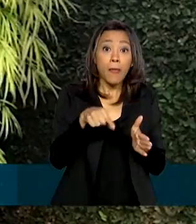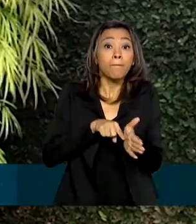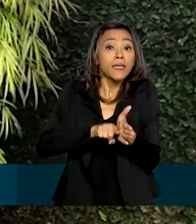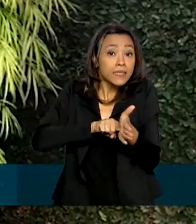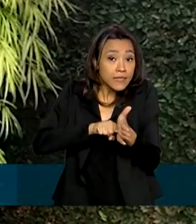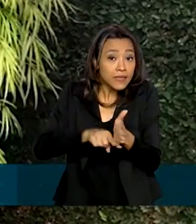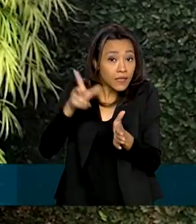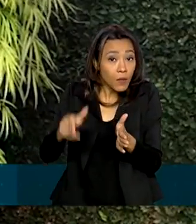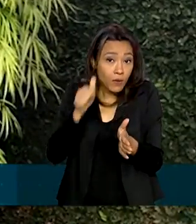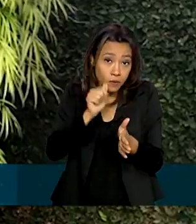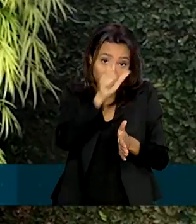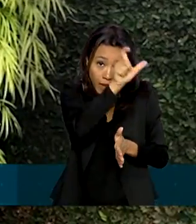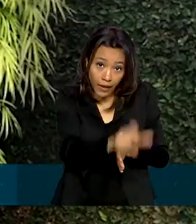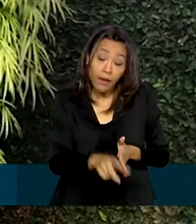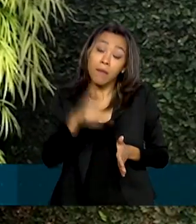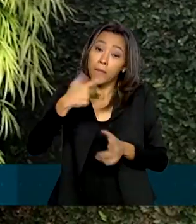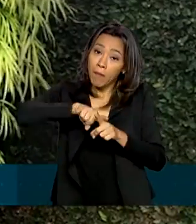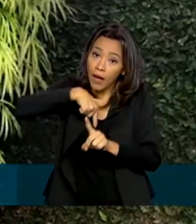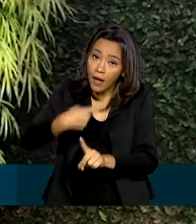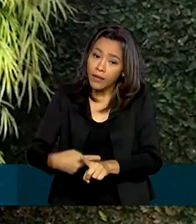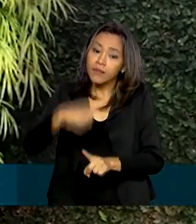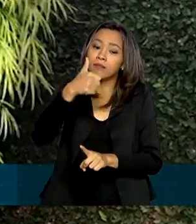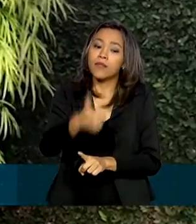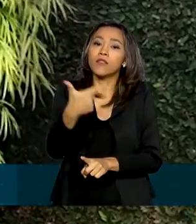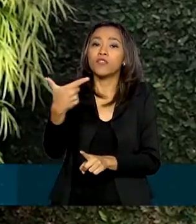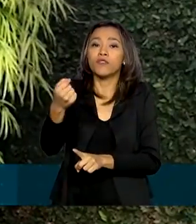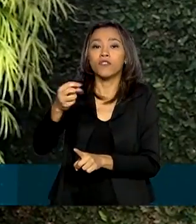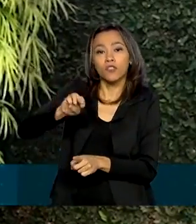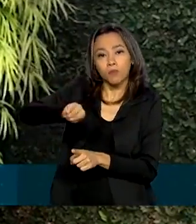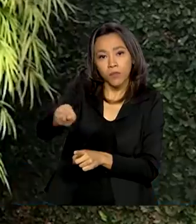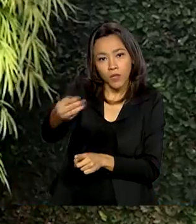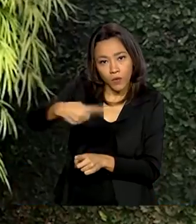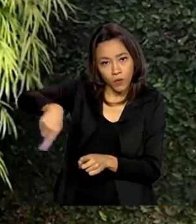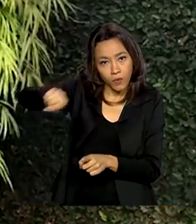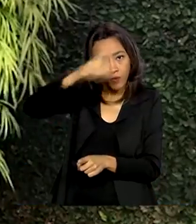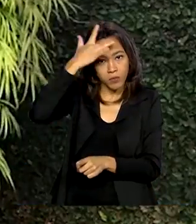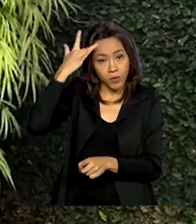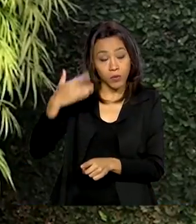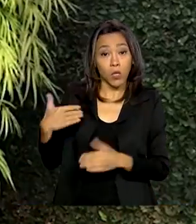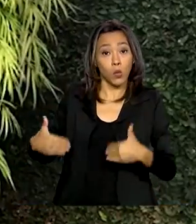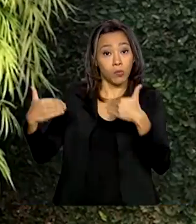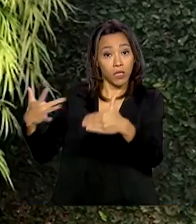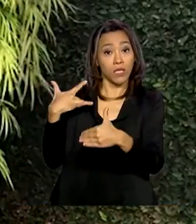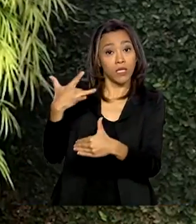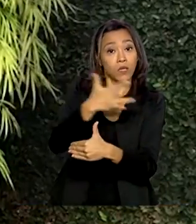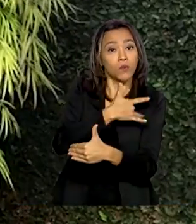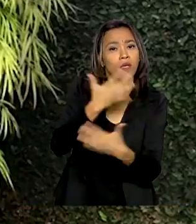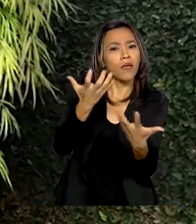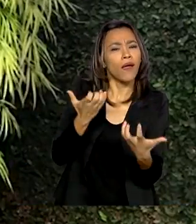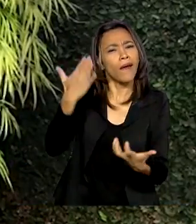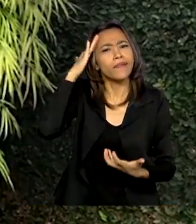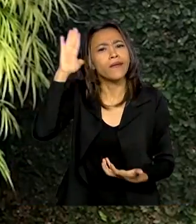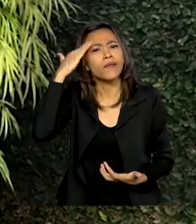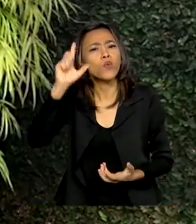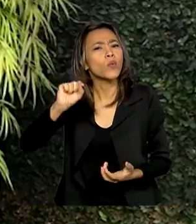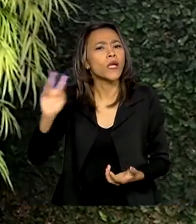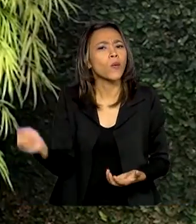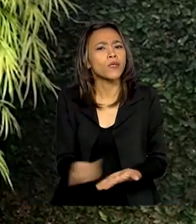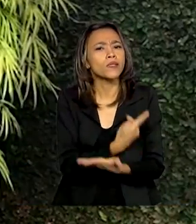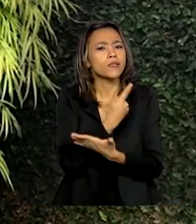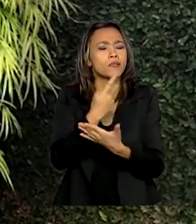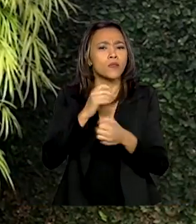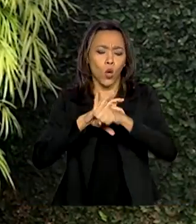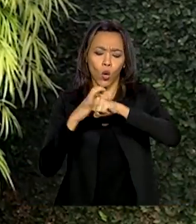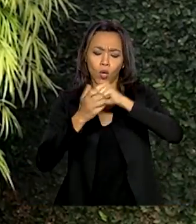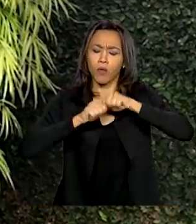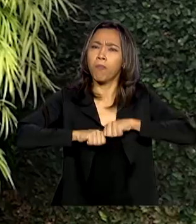incluir mais 120 milhões de brasileiros. O Ministério da Saúde quer entender a evolução do coronavírus